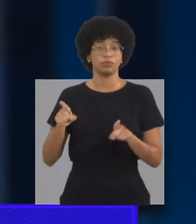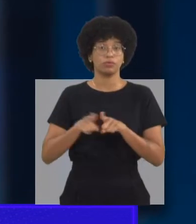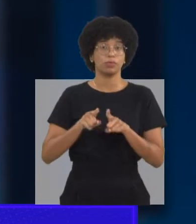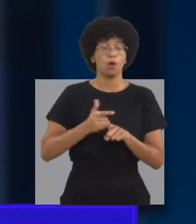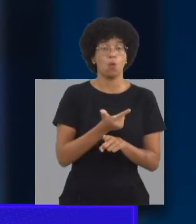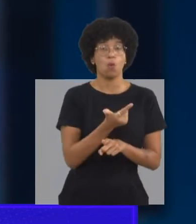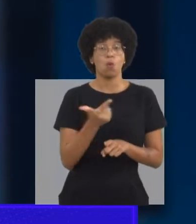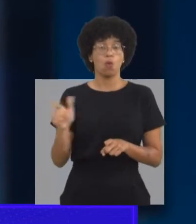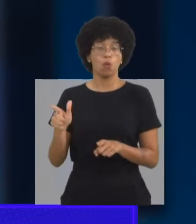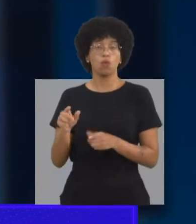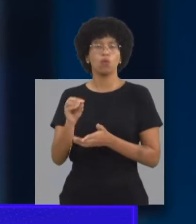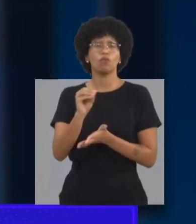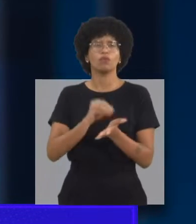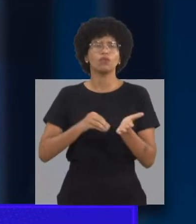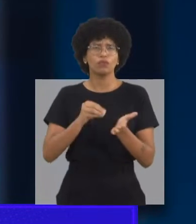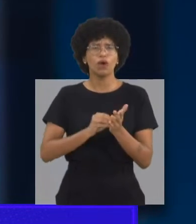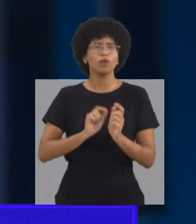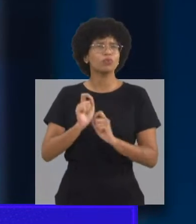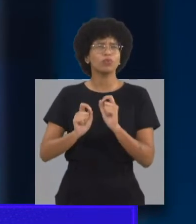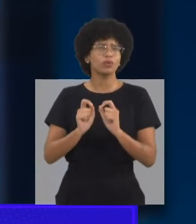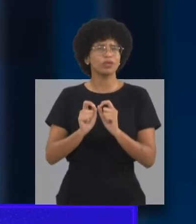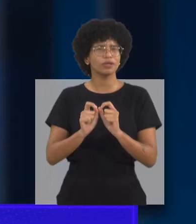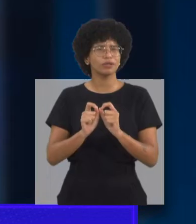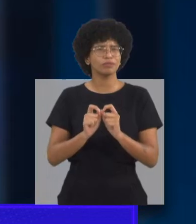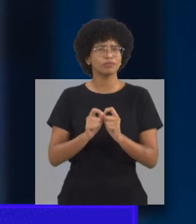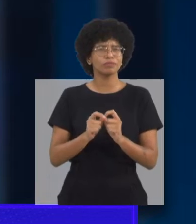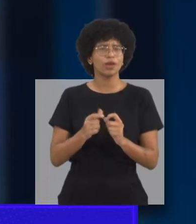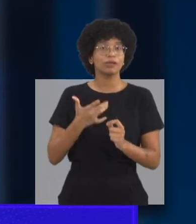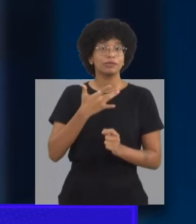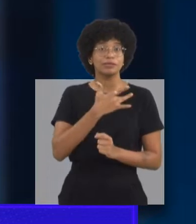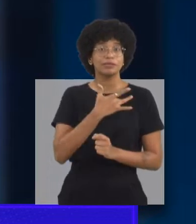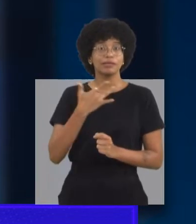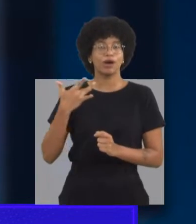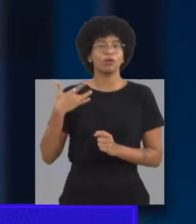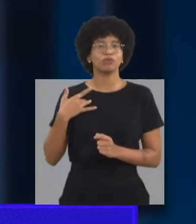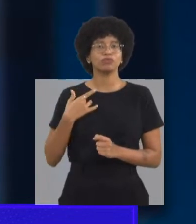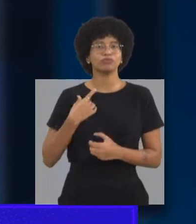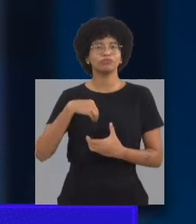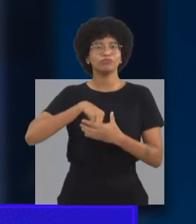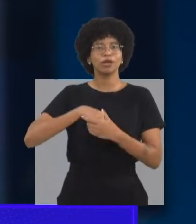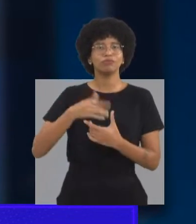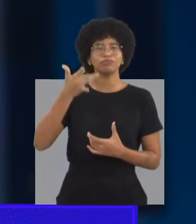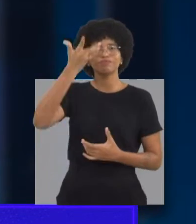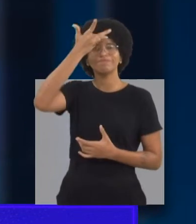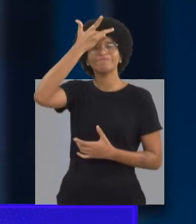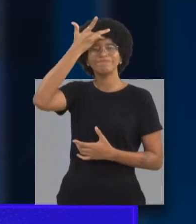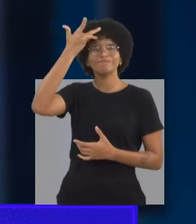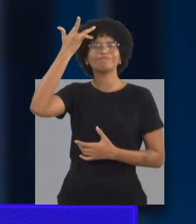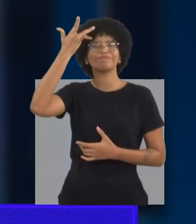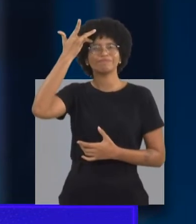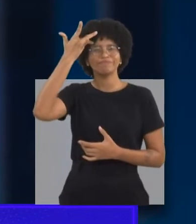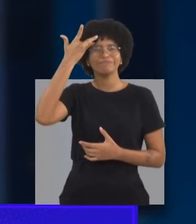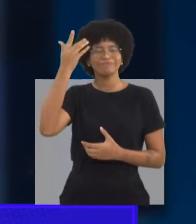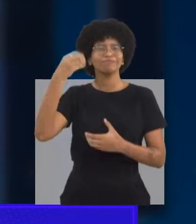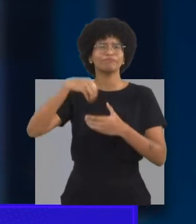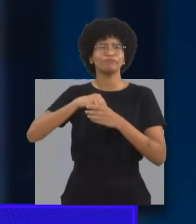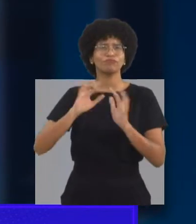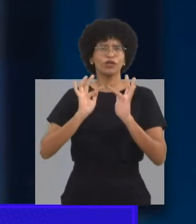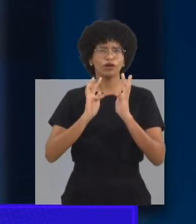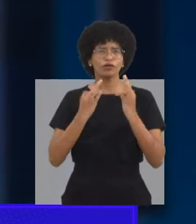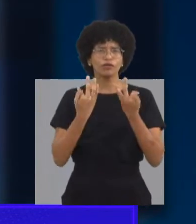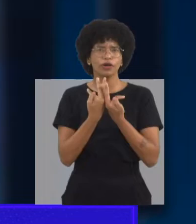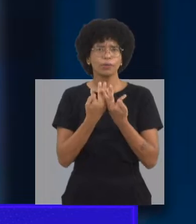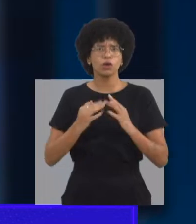desenvolvimento mais pleno, mais saudável. Depois, pela falta de saúde,